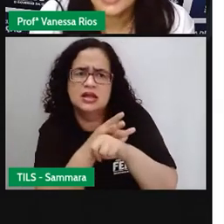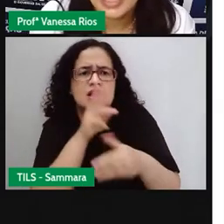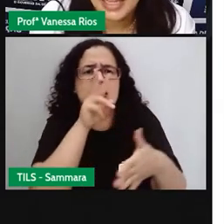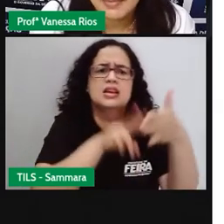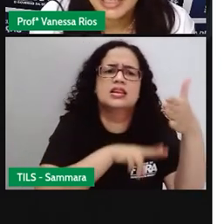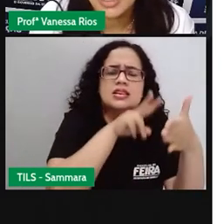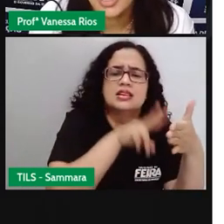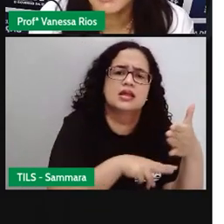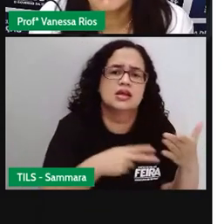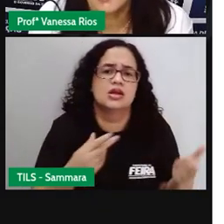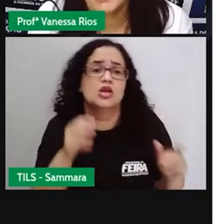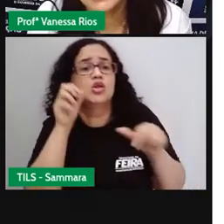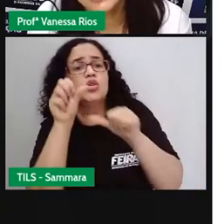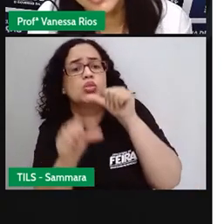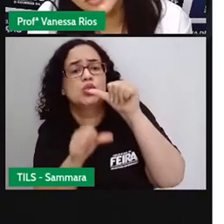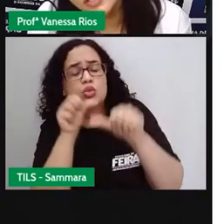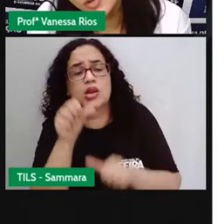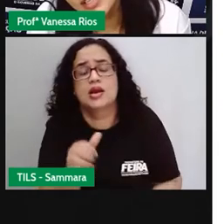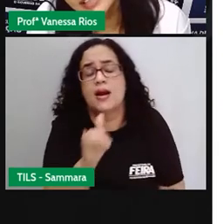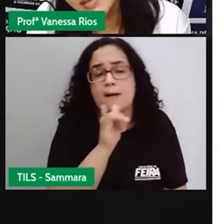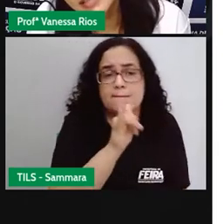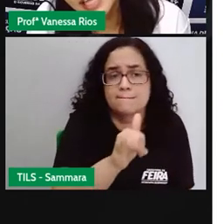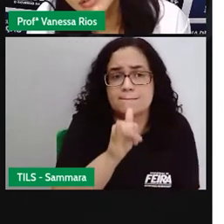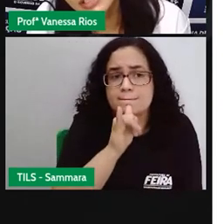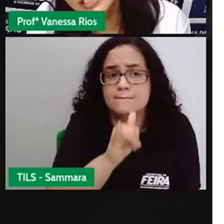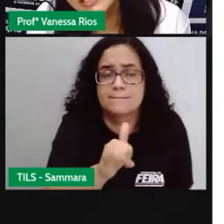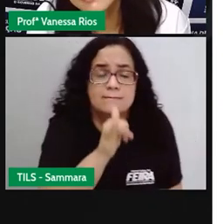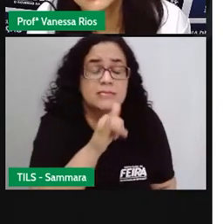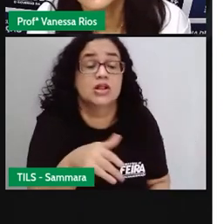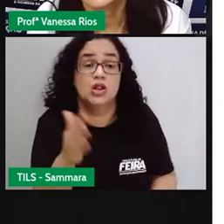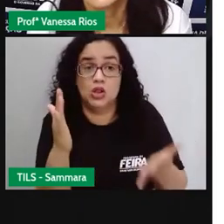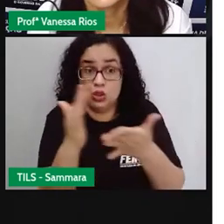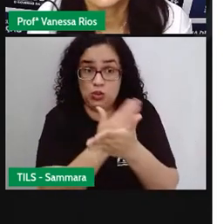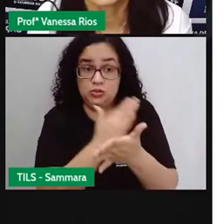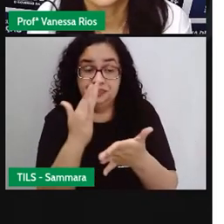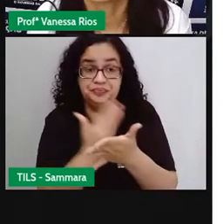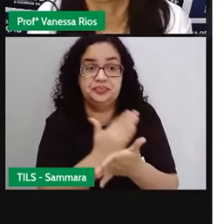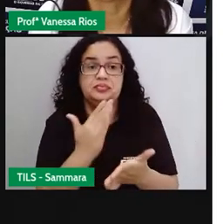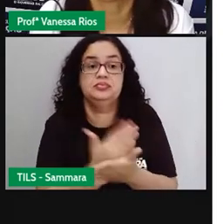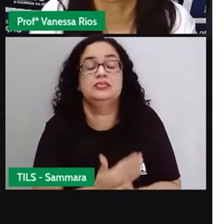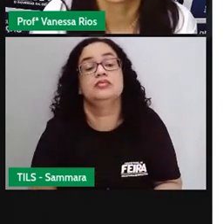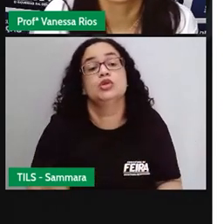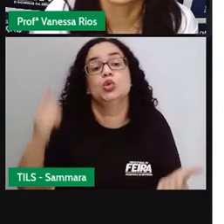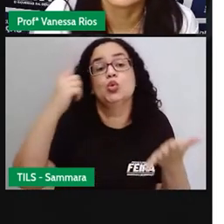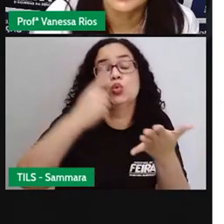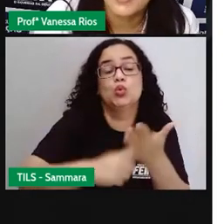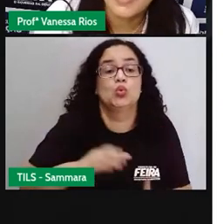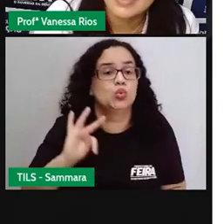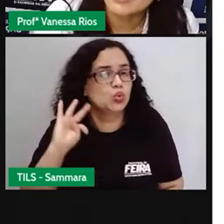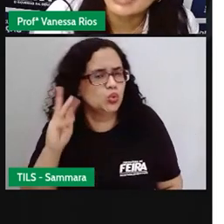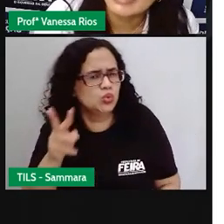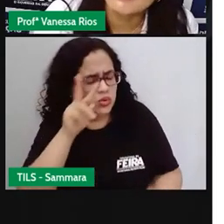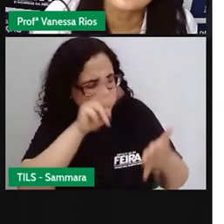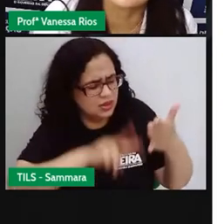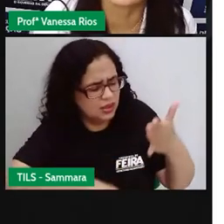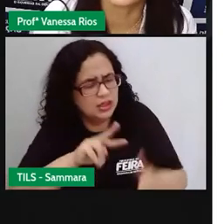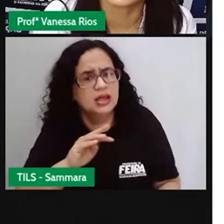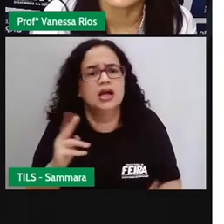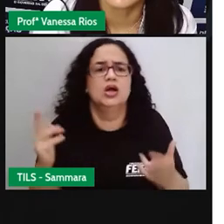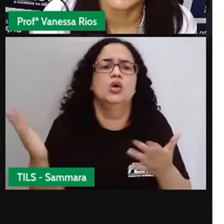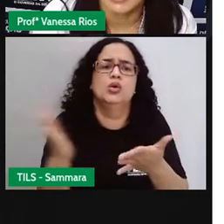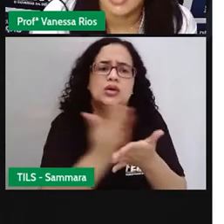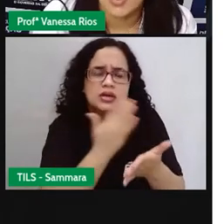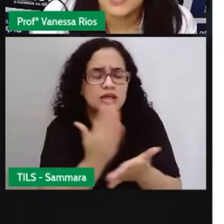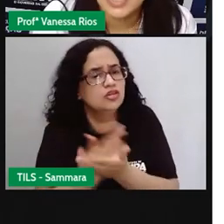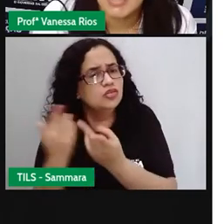leitura para trocar informações sobre determinado livro, combina de que todo mundo lê o mesmo livro e depois